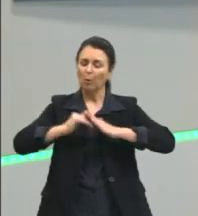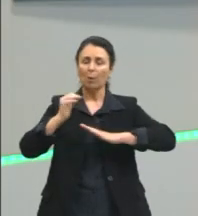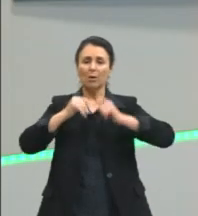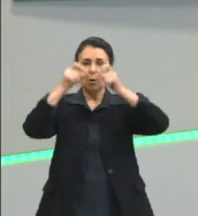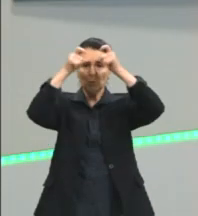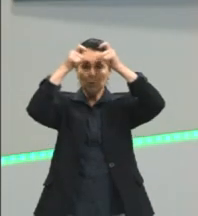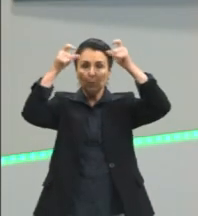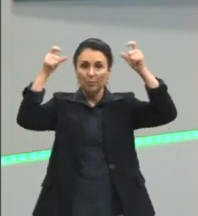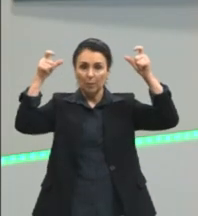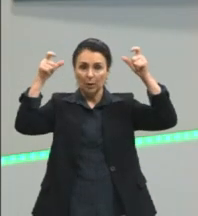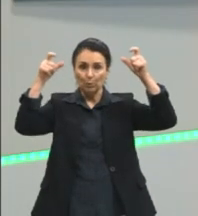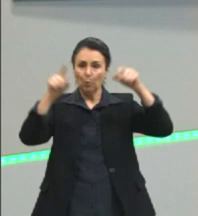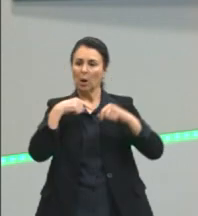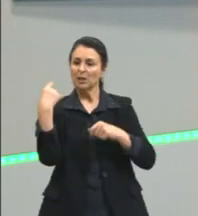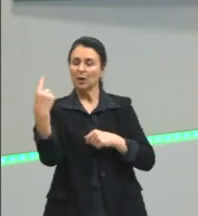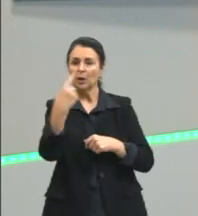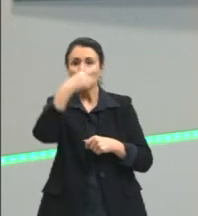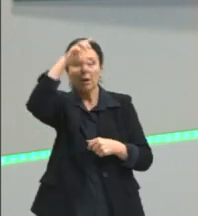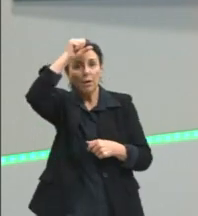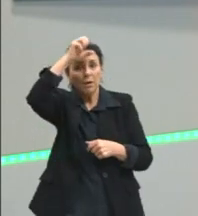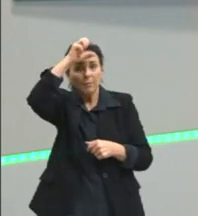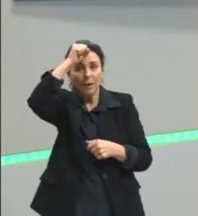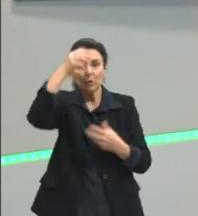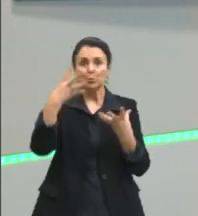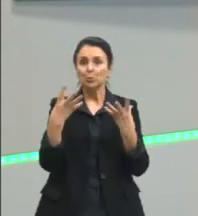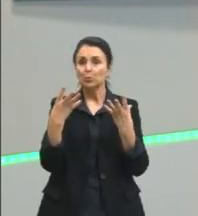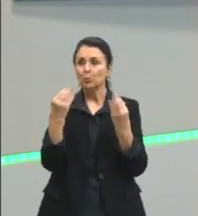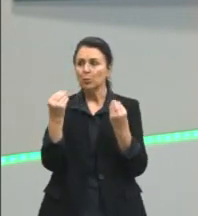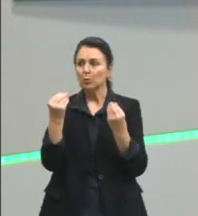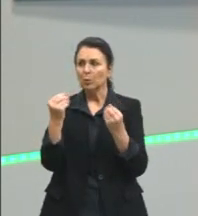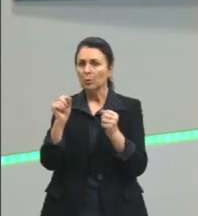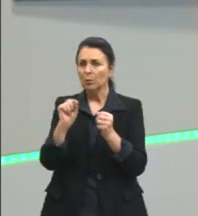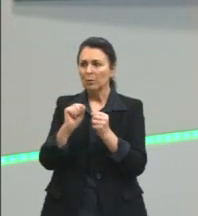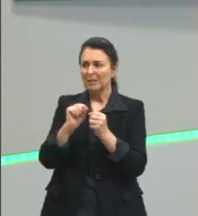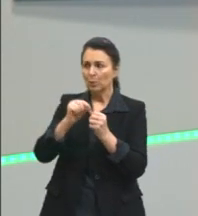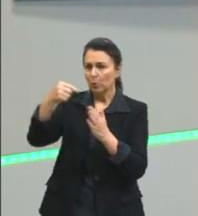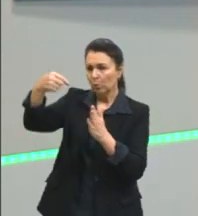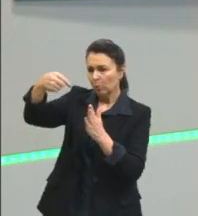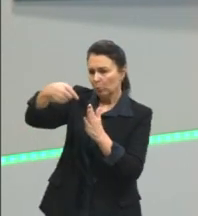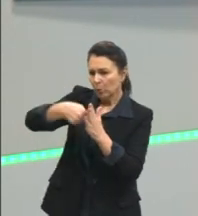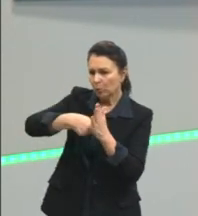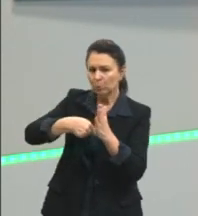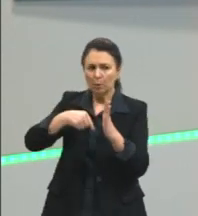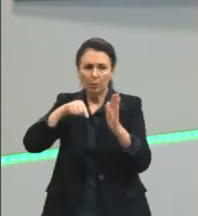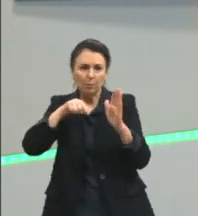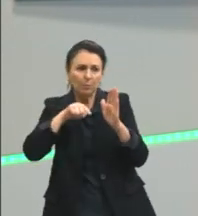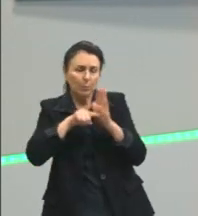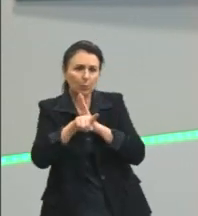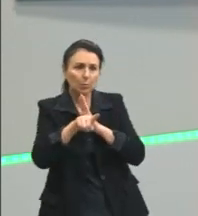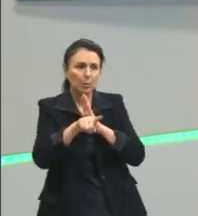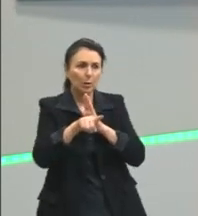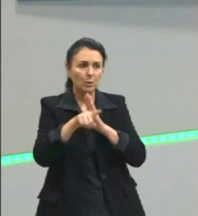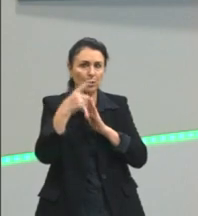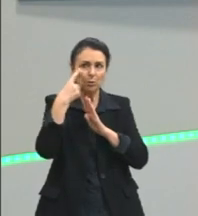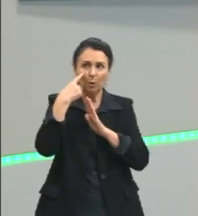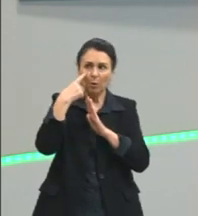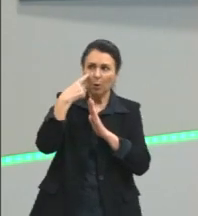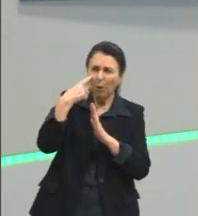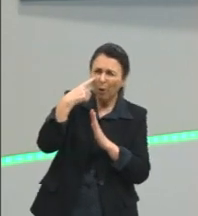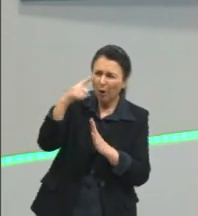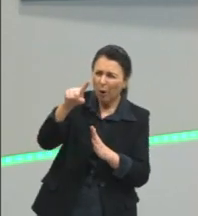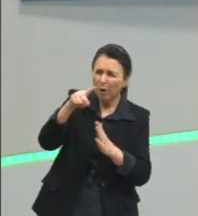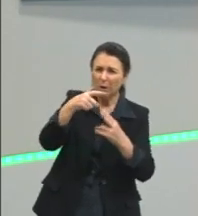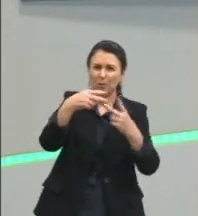gente aprende à medida que a gente se questiona sobre o mundo. Quando a gente para e olha para o mundo, quando a gente para e